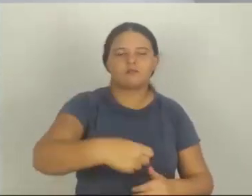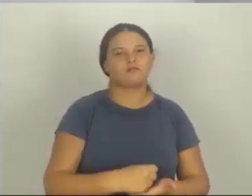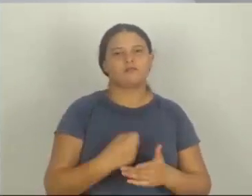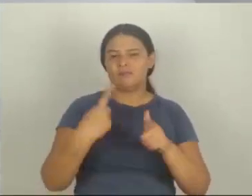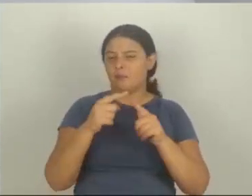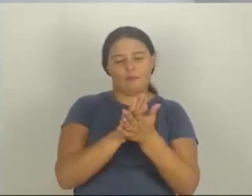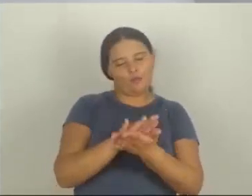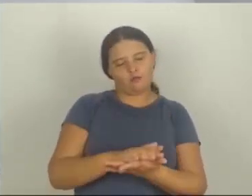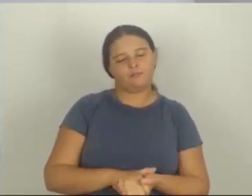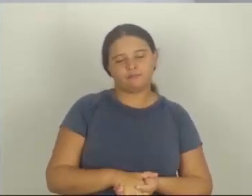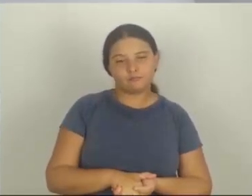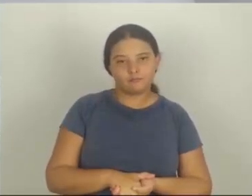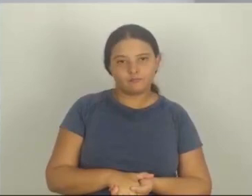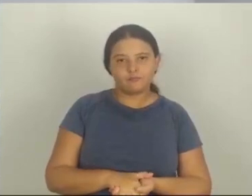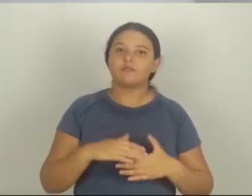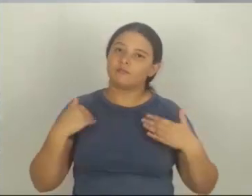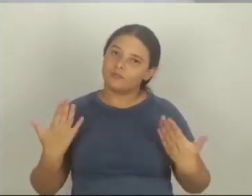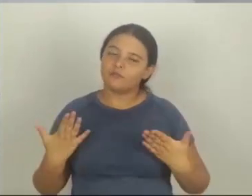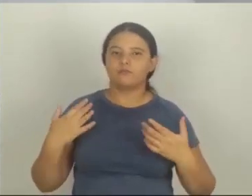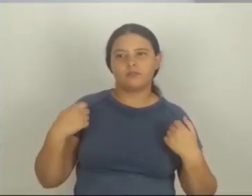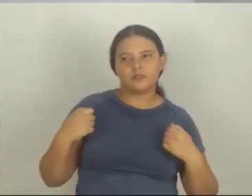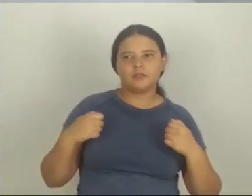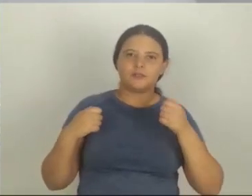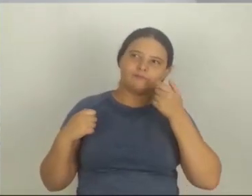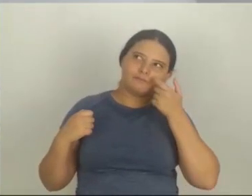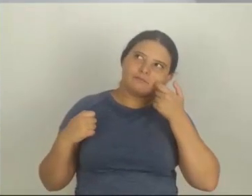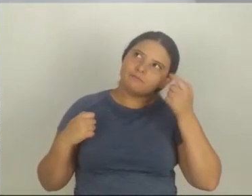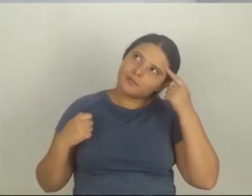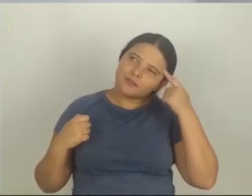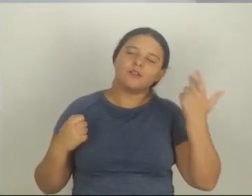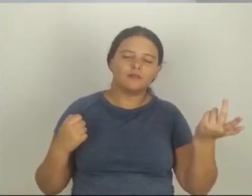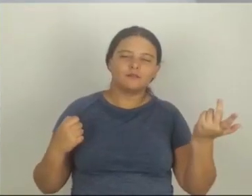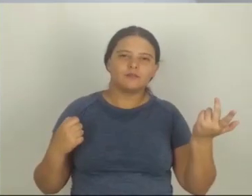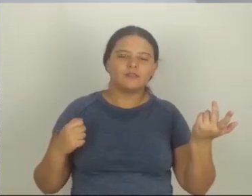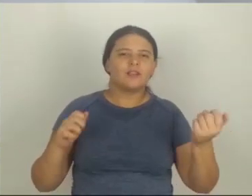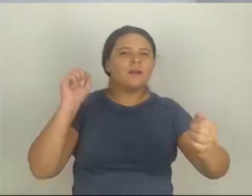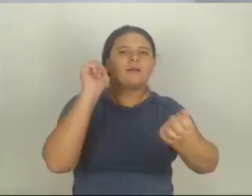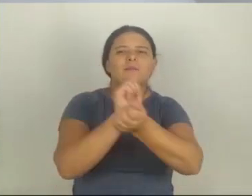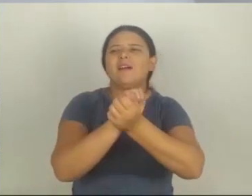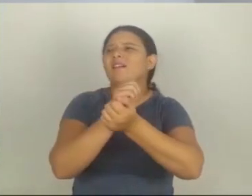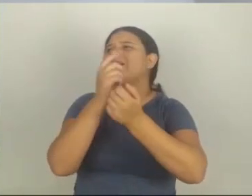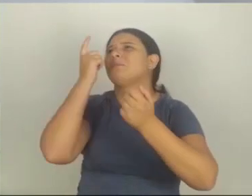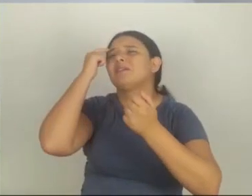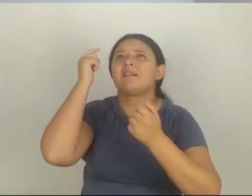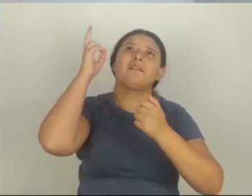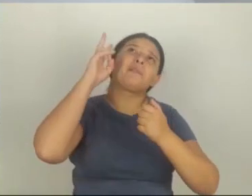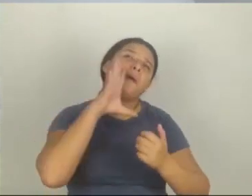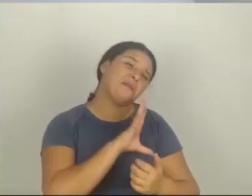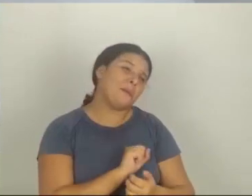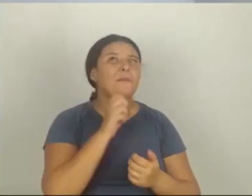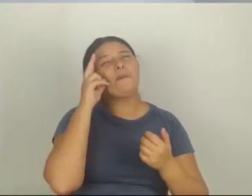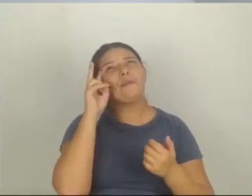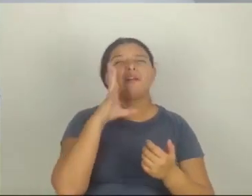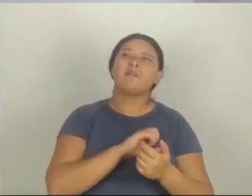problema nenhum, não é? Então, a gente tem que despertar pra isso, pra esse lado. Parem de contar historinhas bonitinhas pra